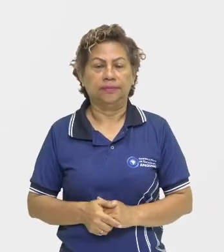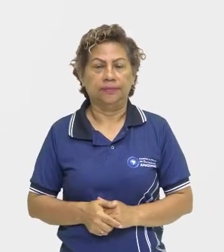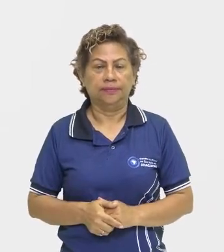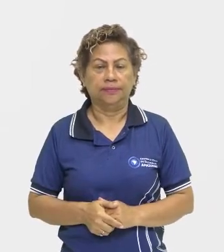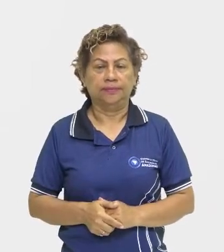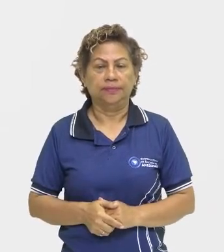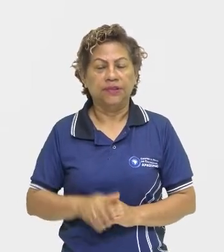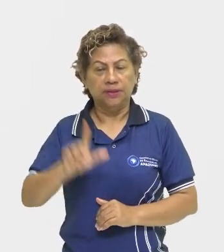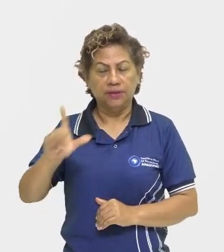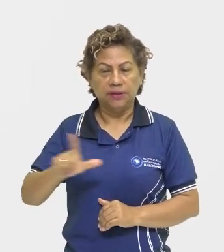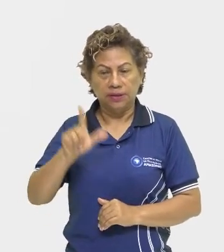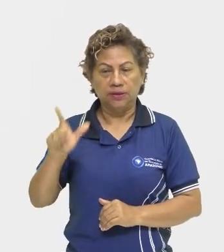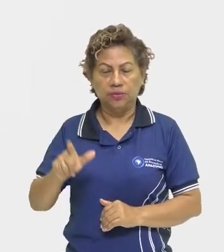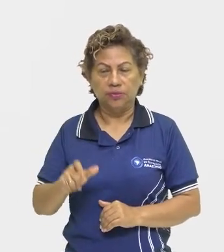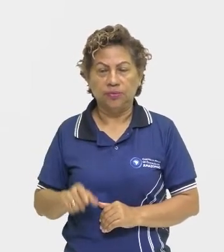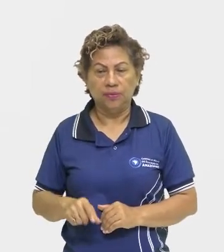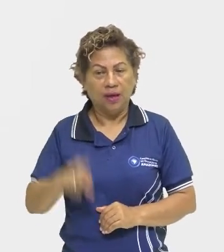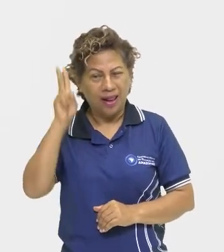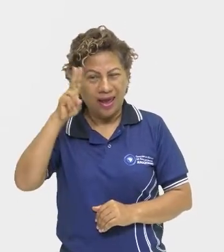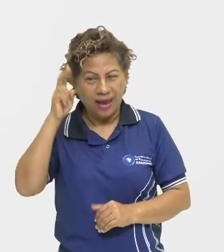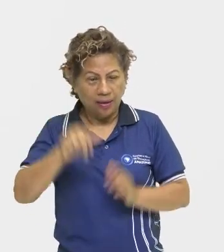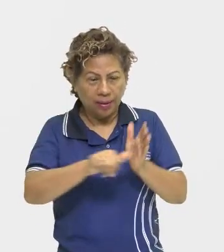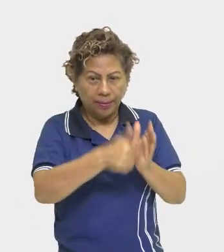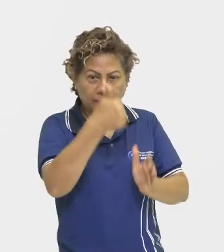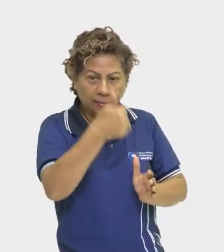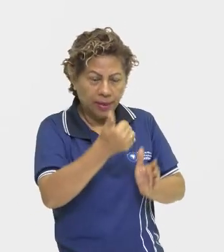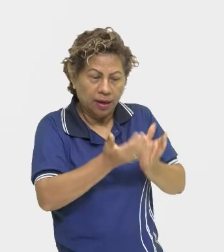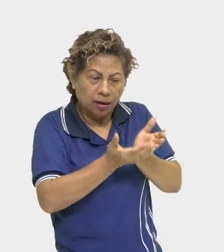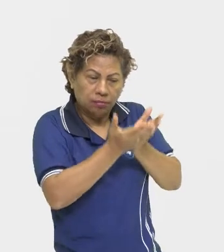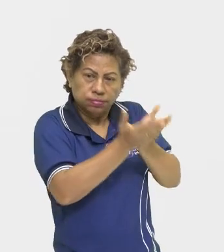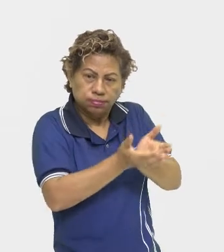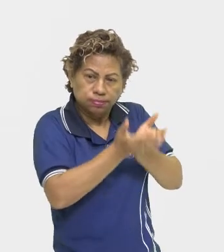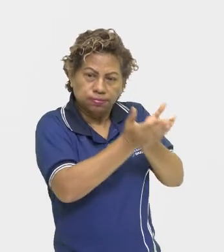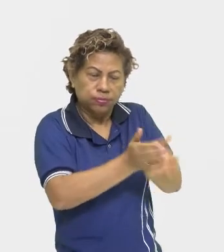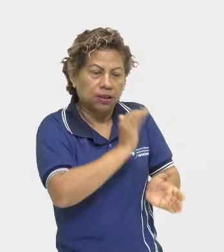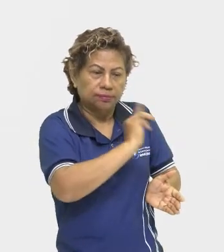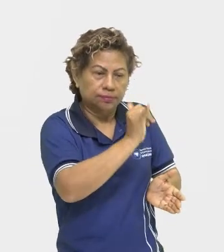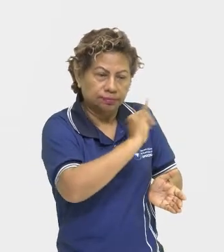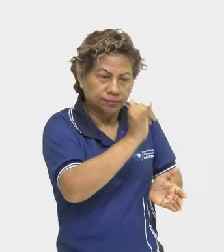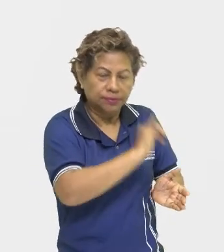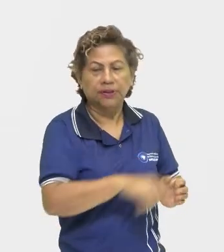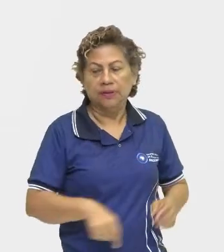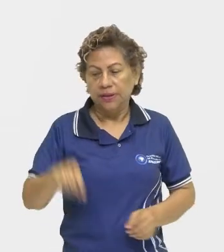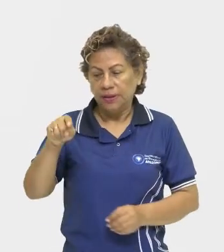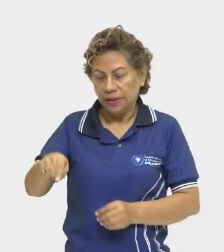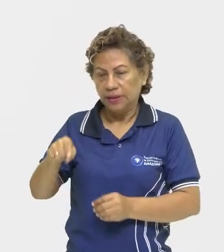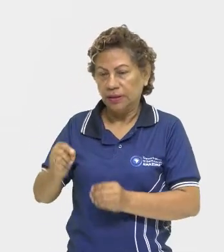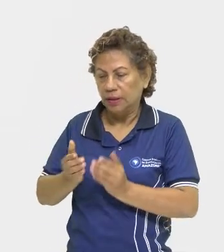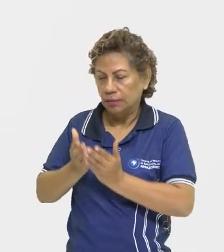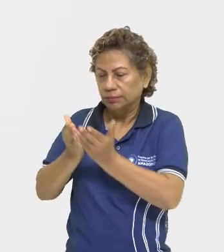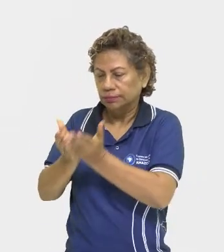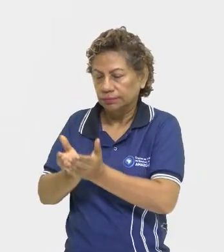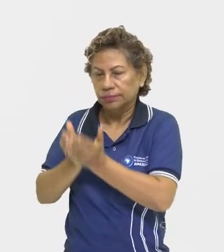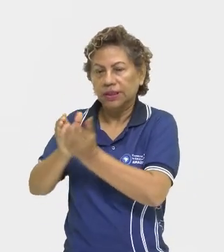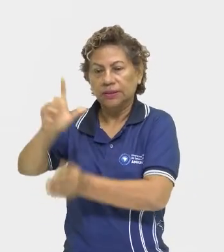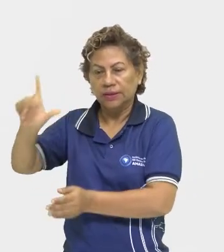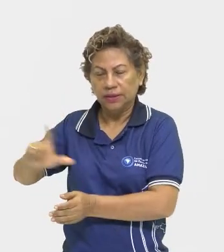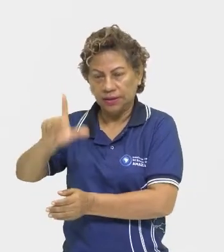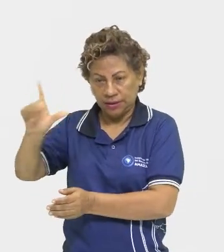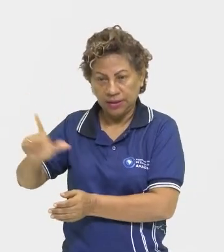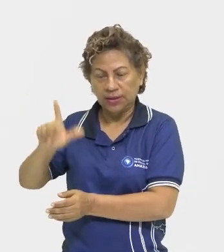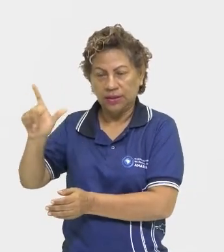da literatura de viagem, da literatura jesuítica, digo, da literatura de evangelização, tá, meus amores? Meus amores,